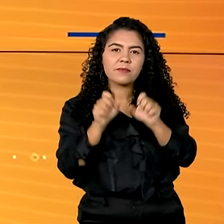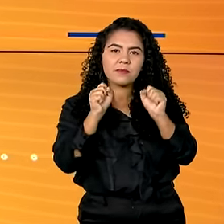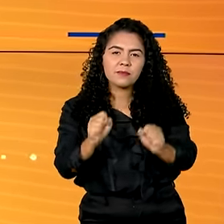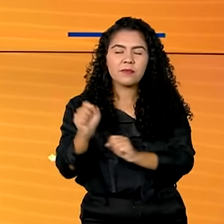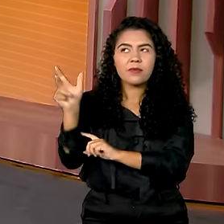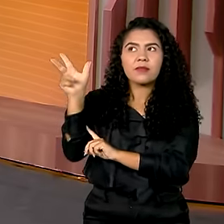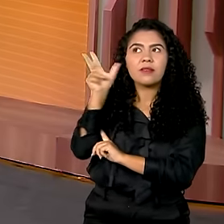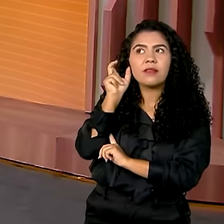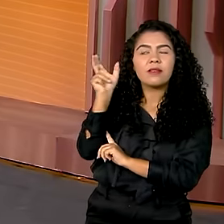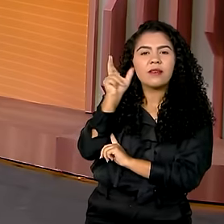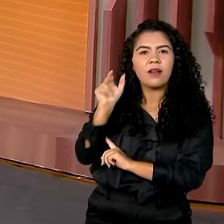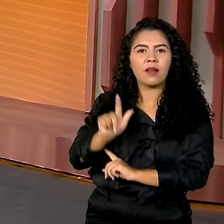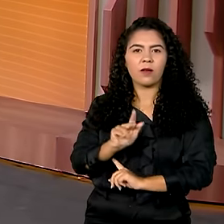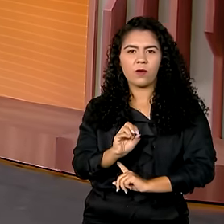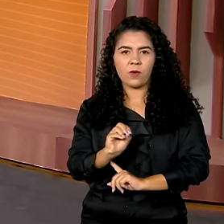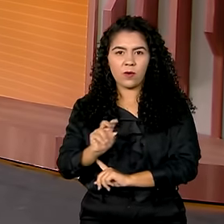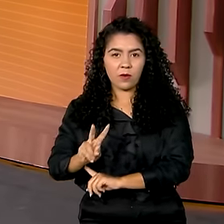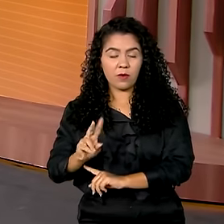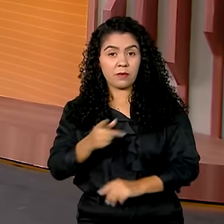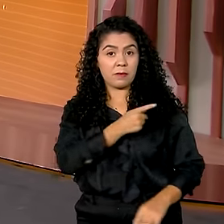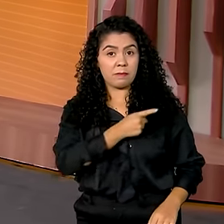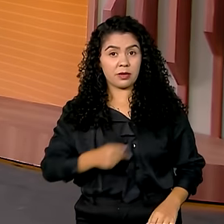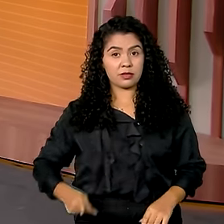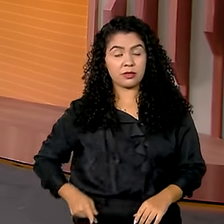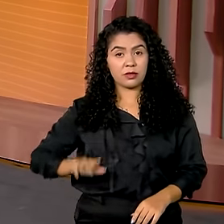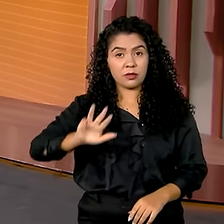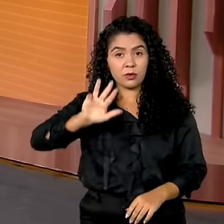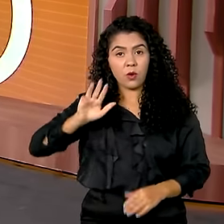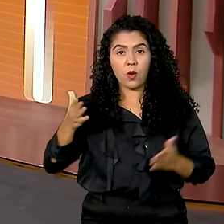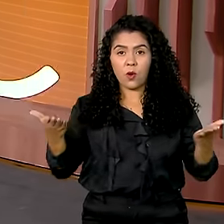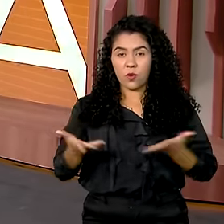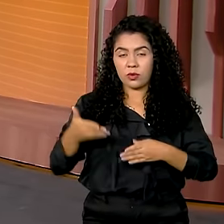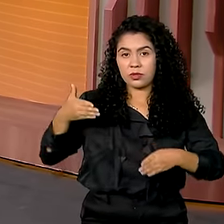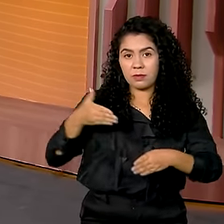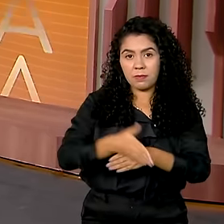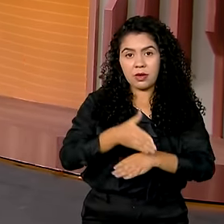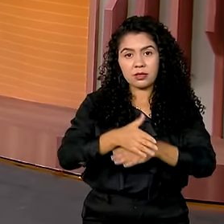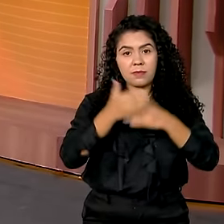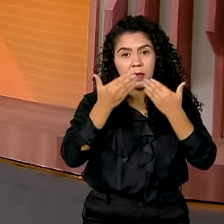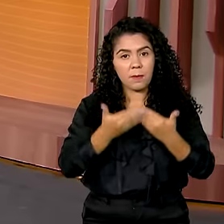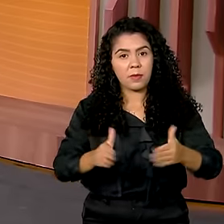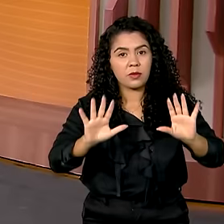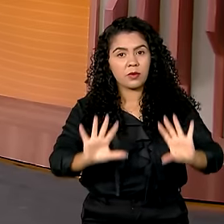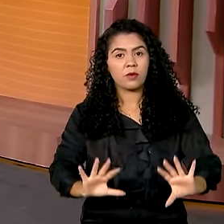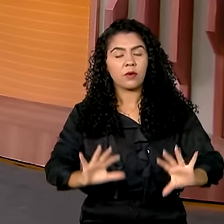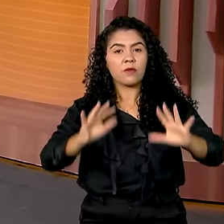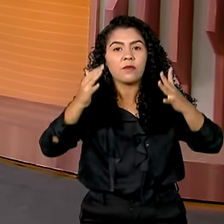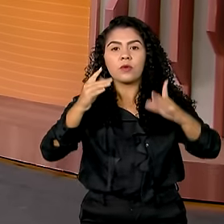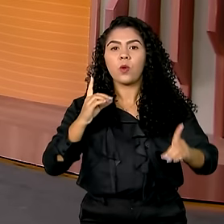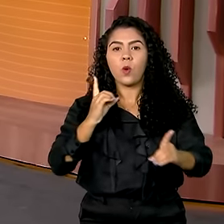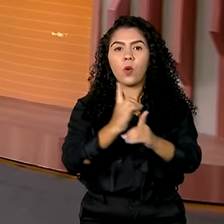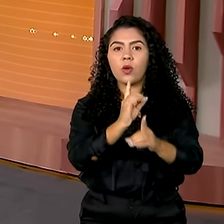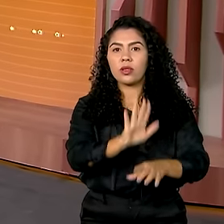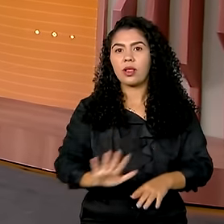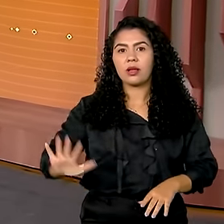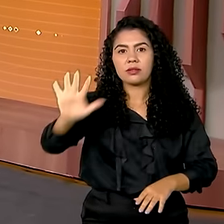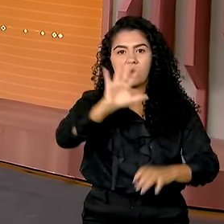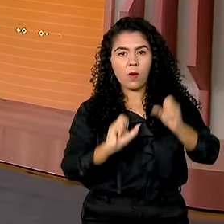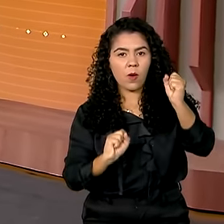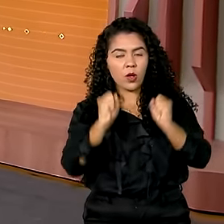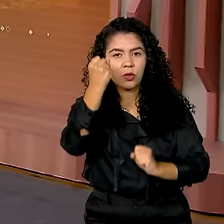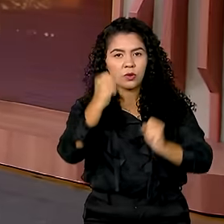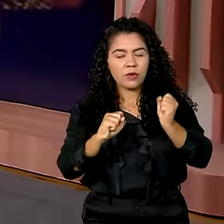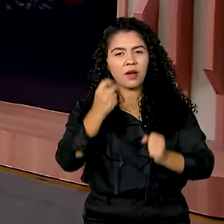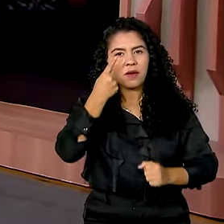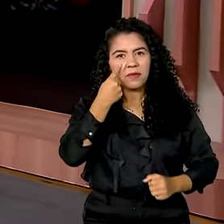GOV. O presidente Lula participa hoje aqui em Brasília da abertura do Encontro Nacional da Indústria. Vamos ao